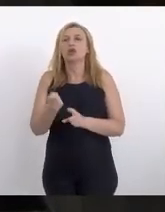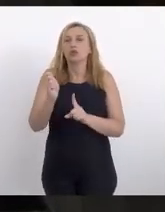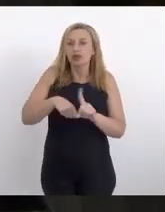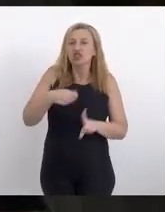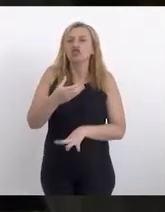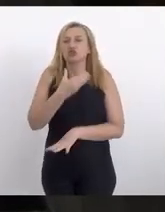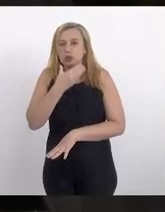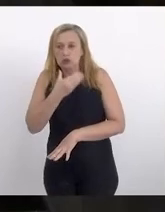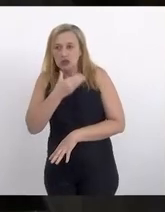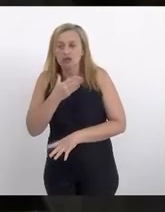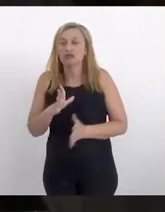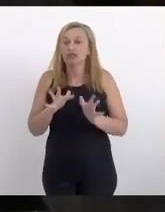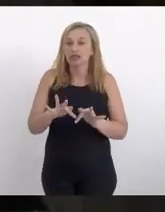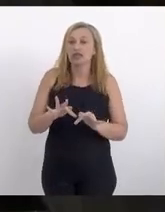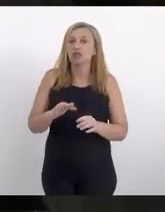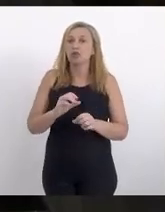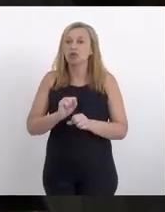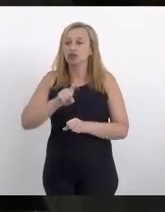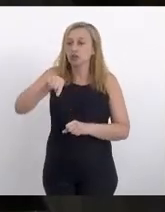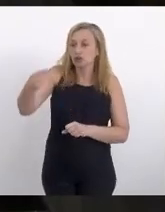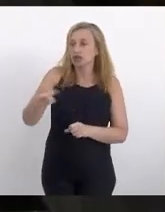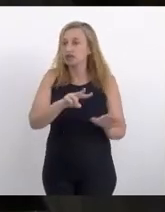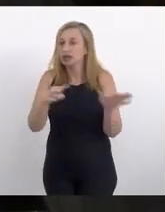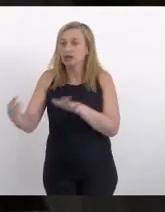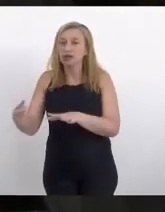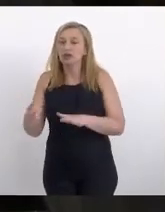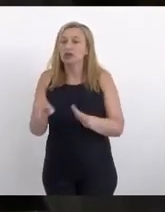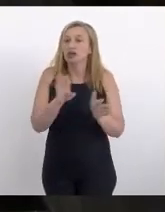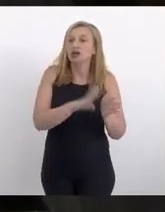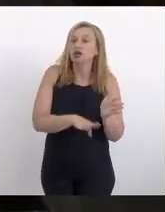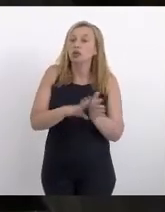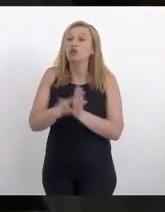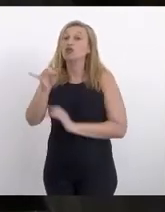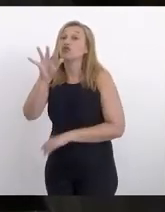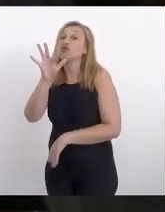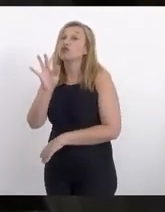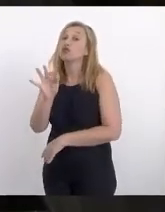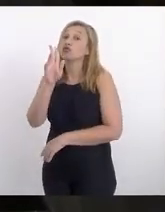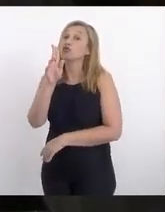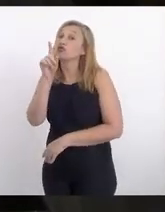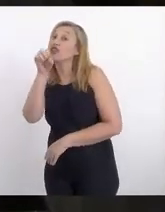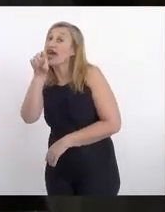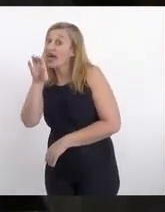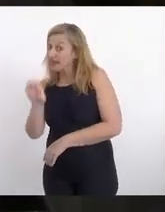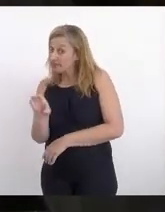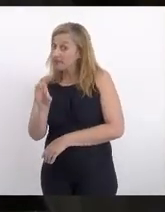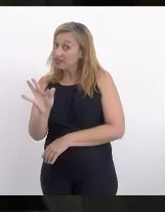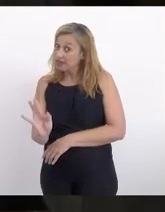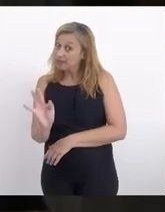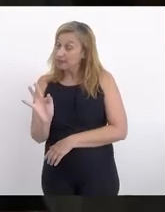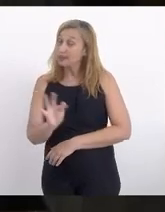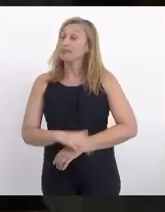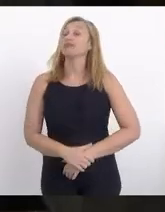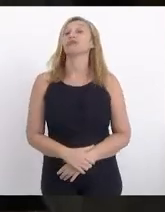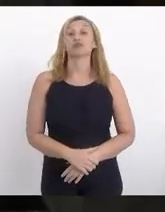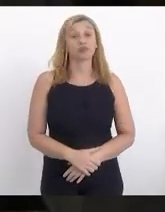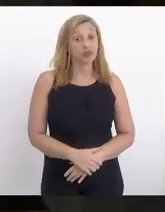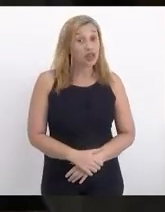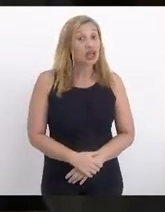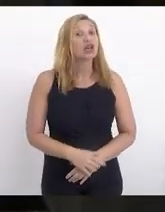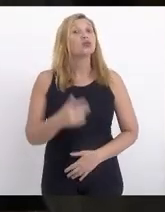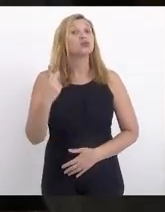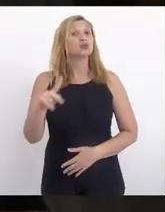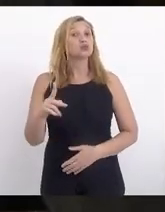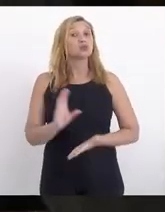próximas semanas vamos encerrar o ano, as sobras do Fundeb, as sobras do Fundeb e a sua